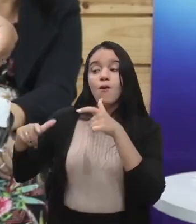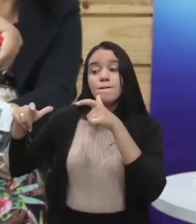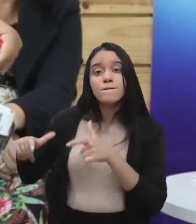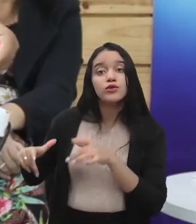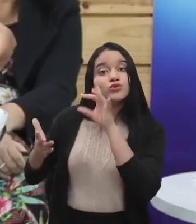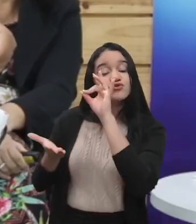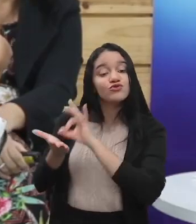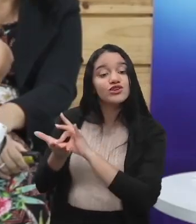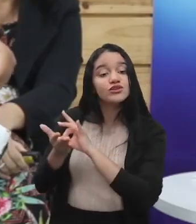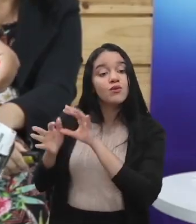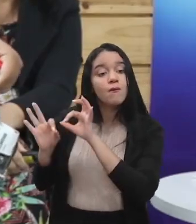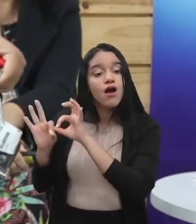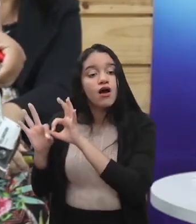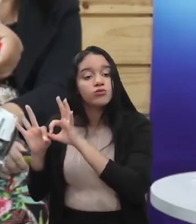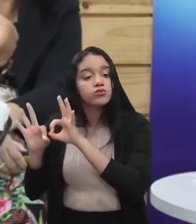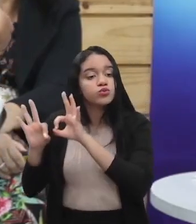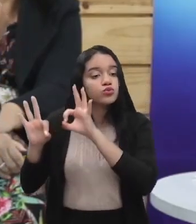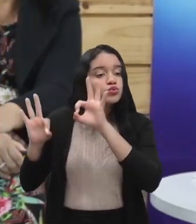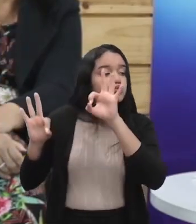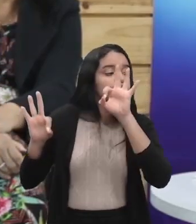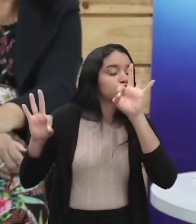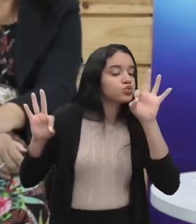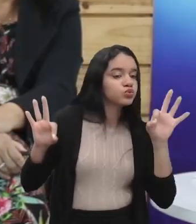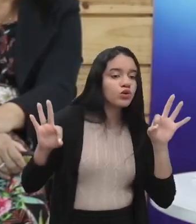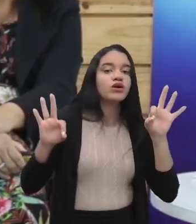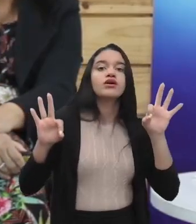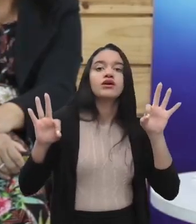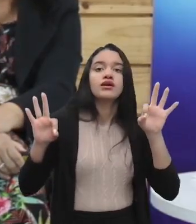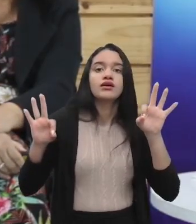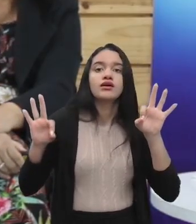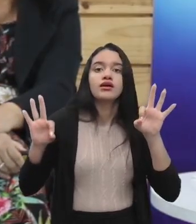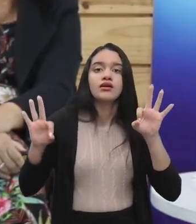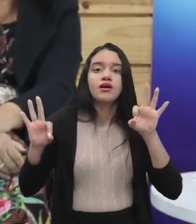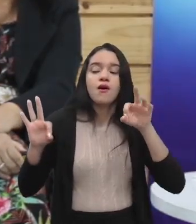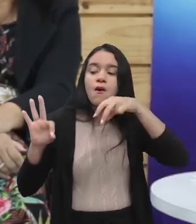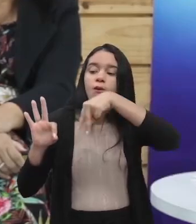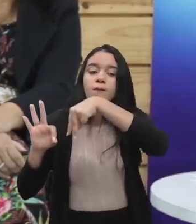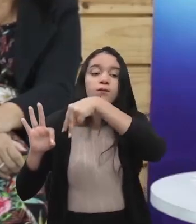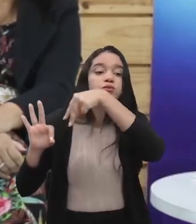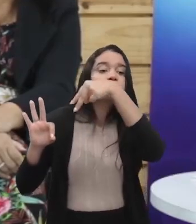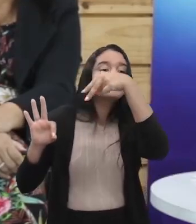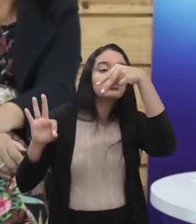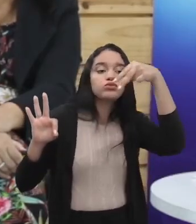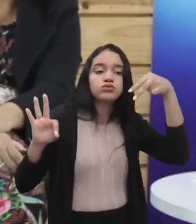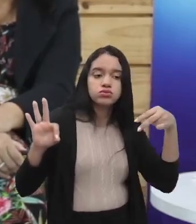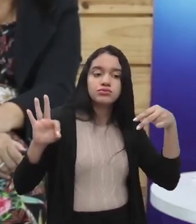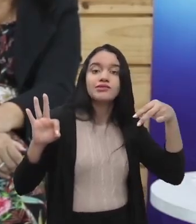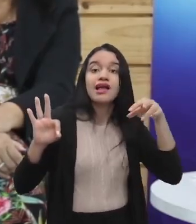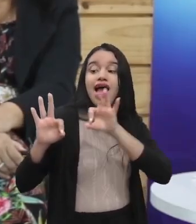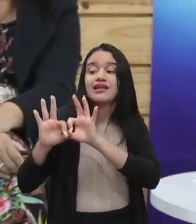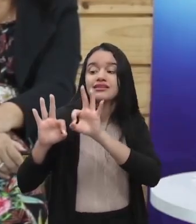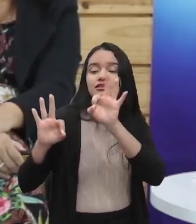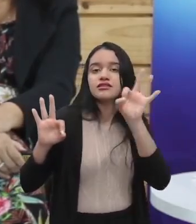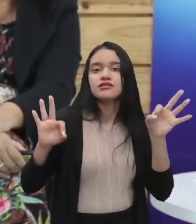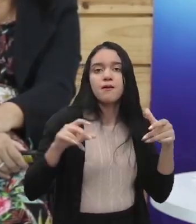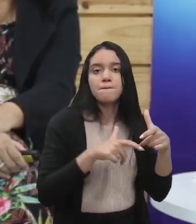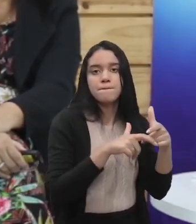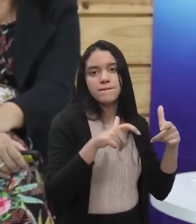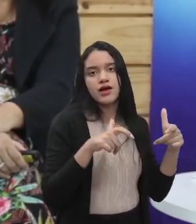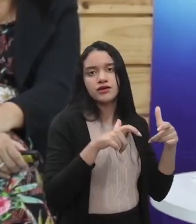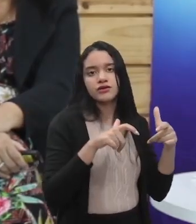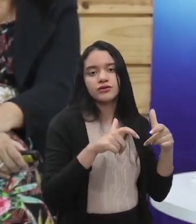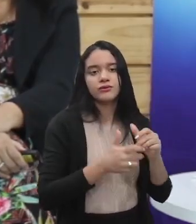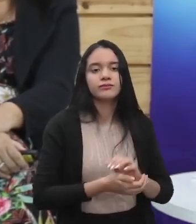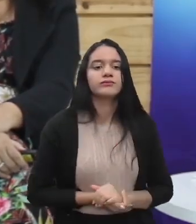mas a extinção dele vai permitir que o trabalhador ele se movimente a distâncias maiores durante a execução da atividade.